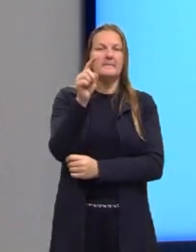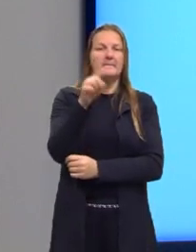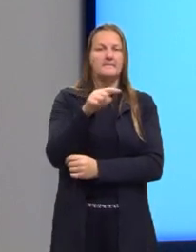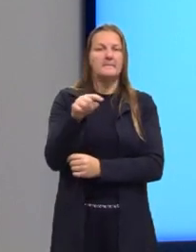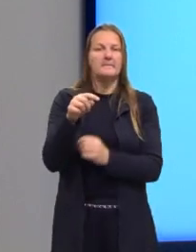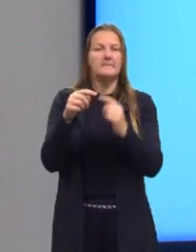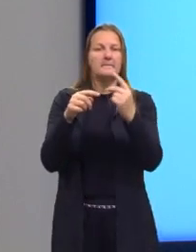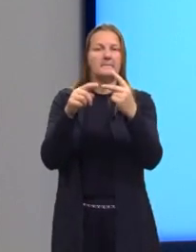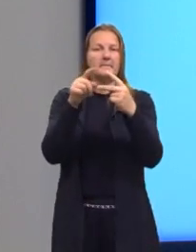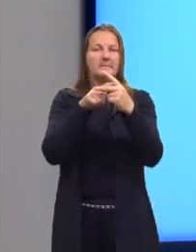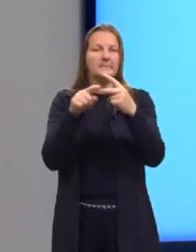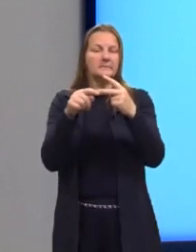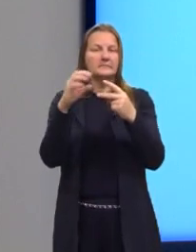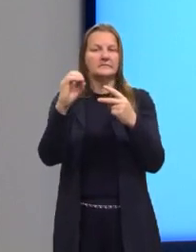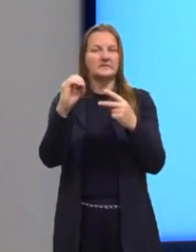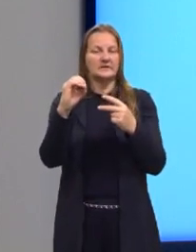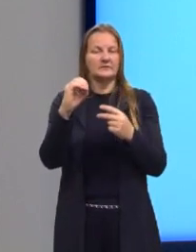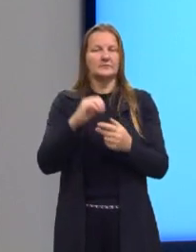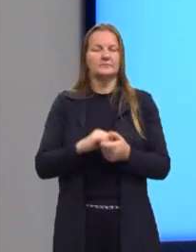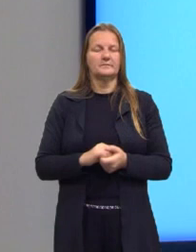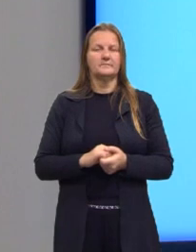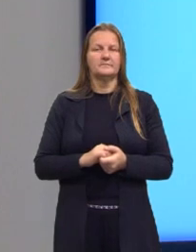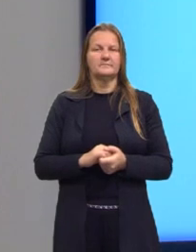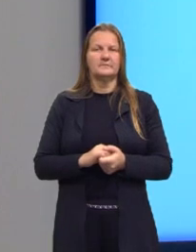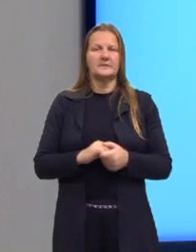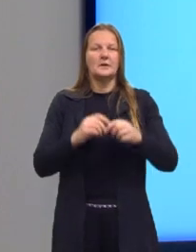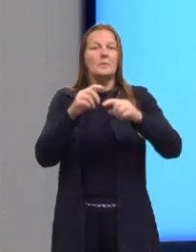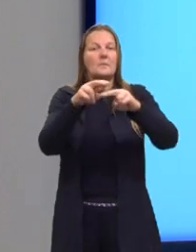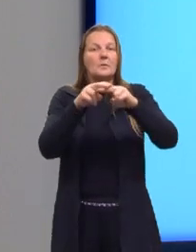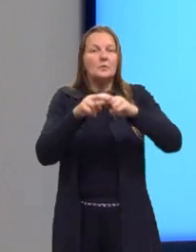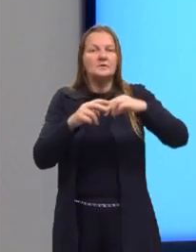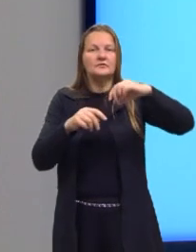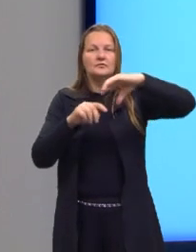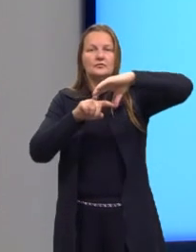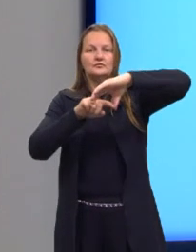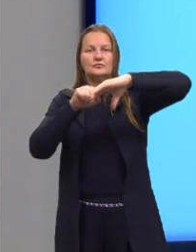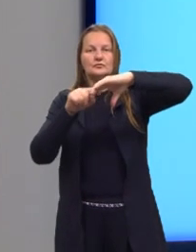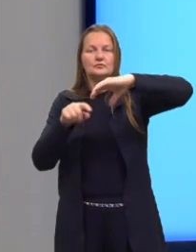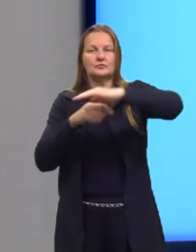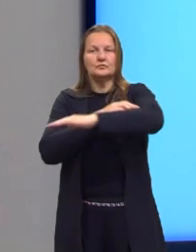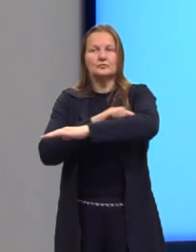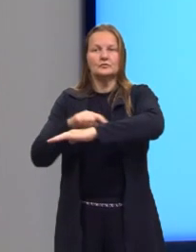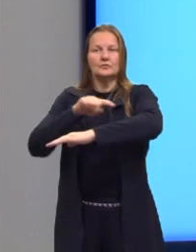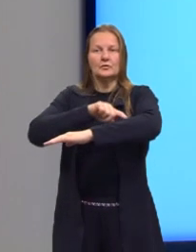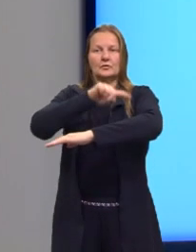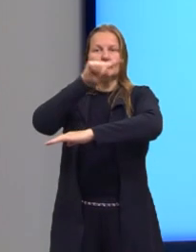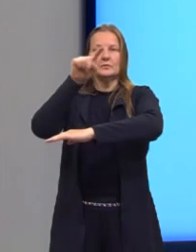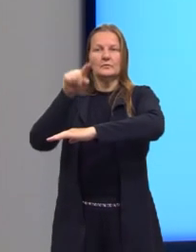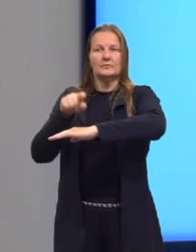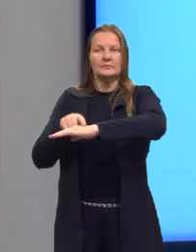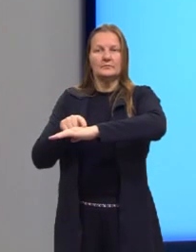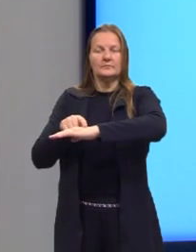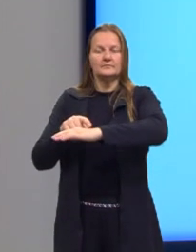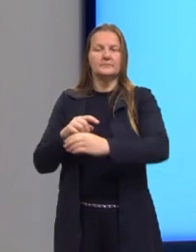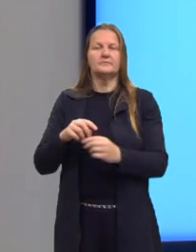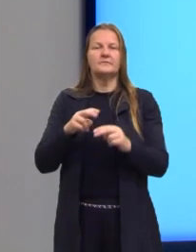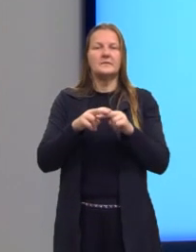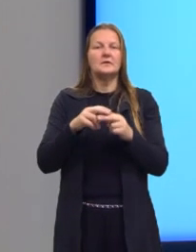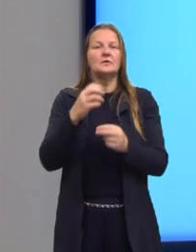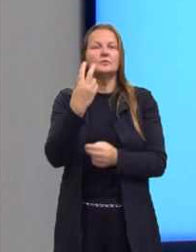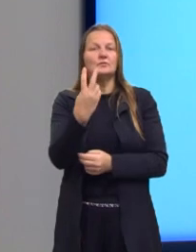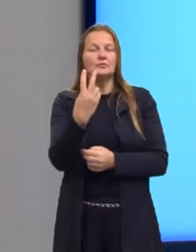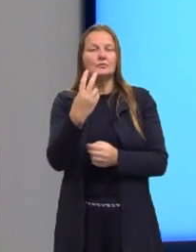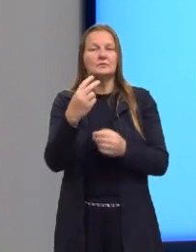seria negativo, então, a concavidade fica para baixo. Essa informação nos permite eliminar duas